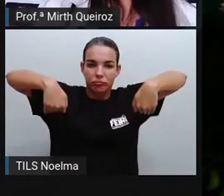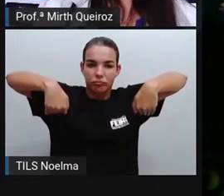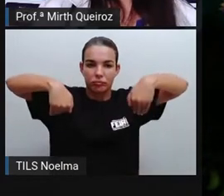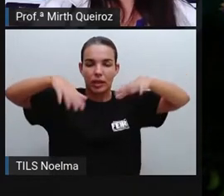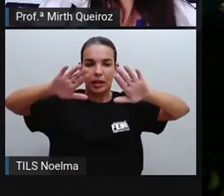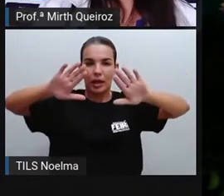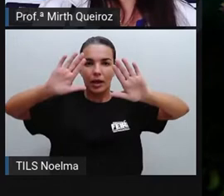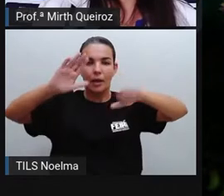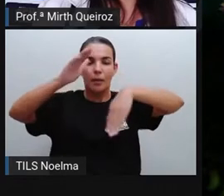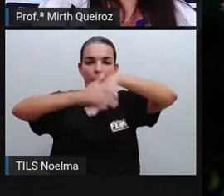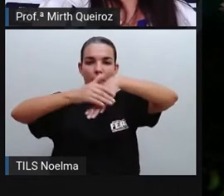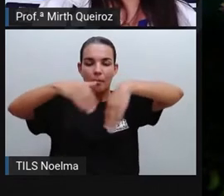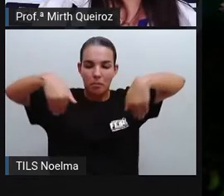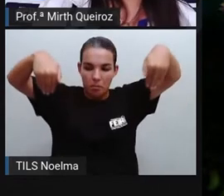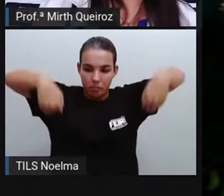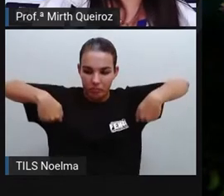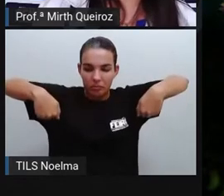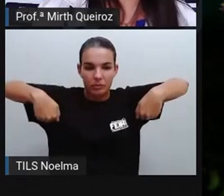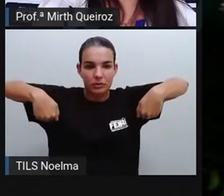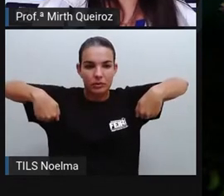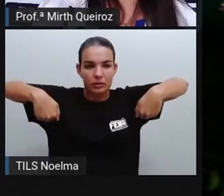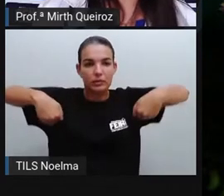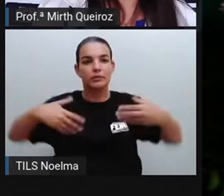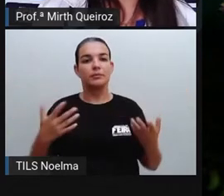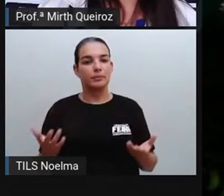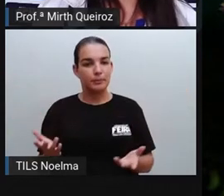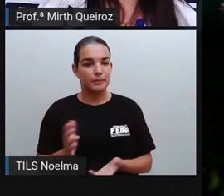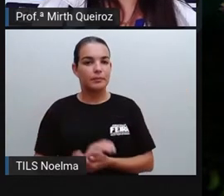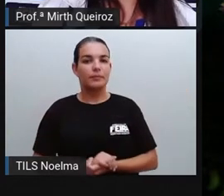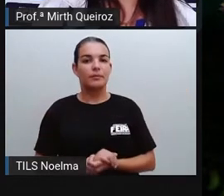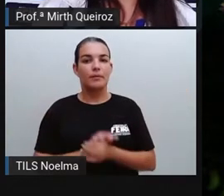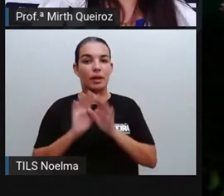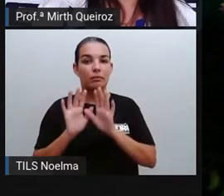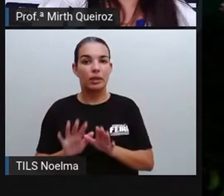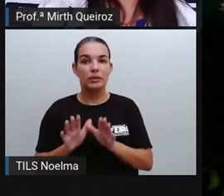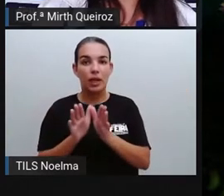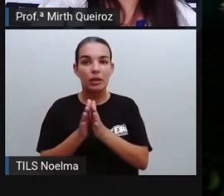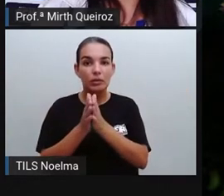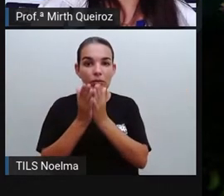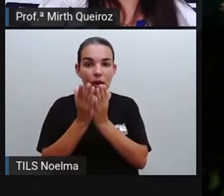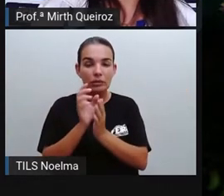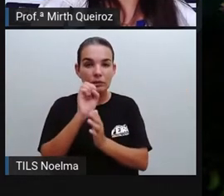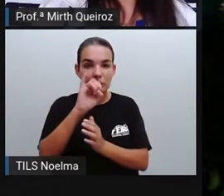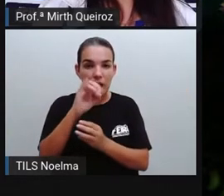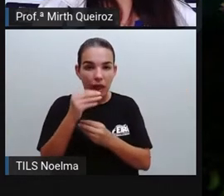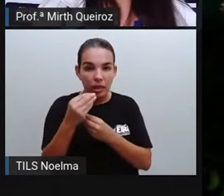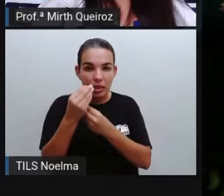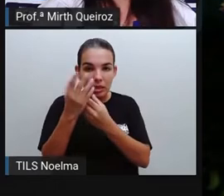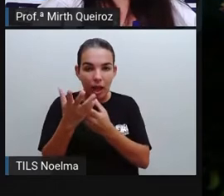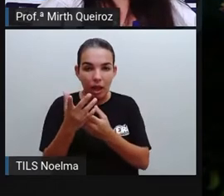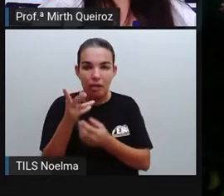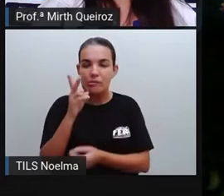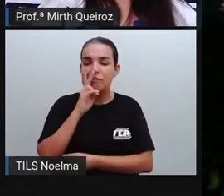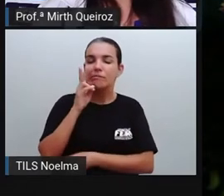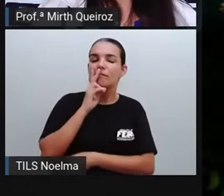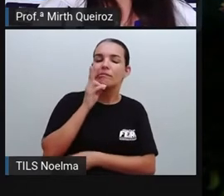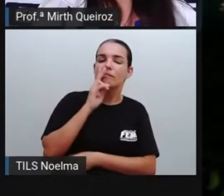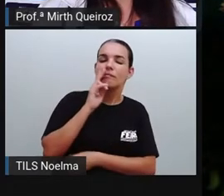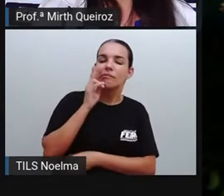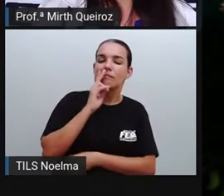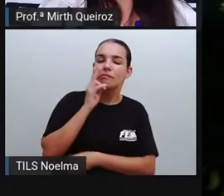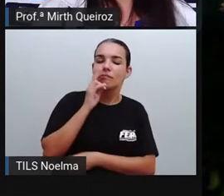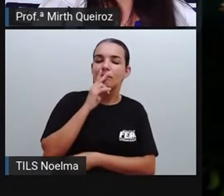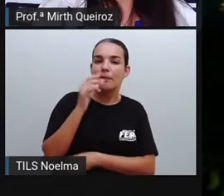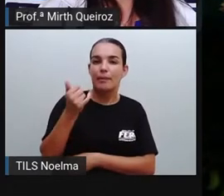característica física dele seria os pés virados para trás. Porém, quando lhe é oferecido fundo e cachaça, ele acaba